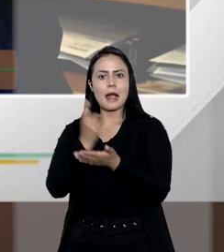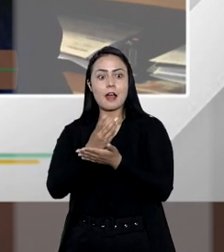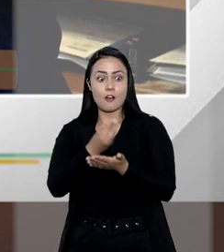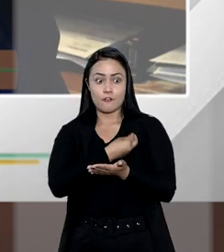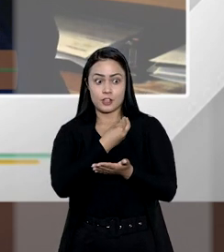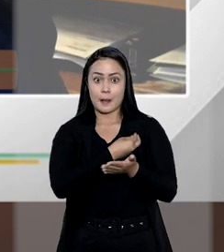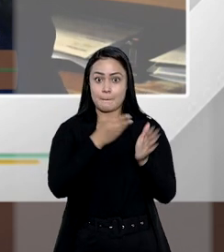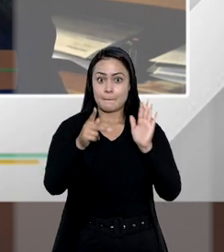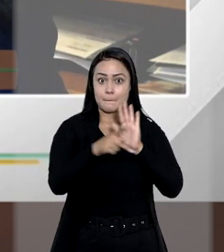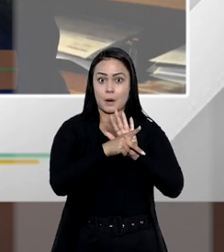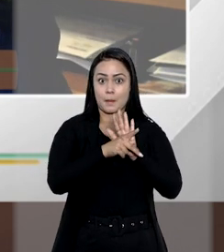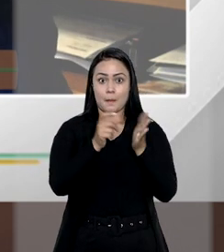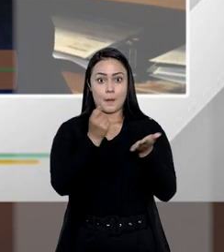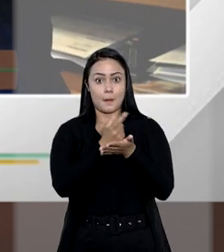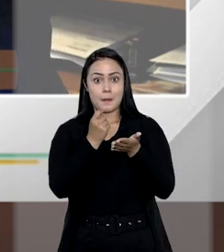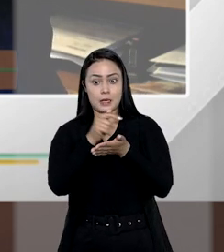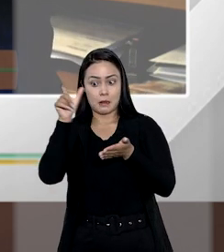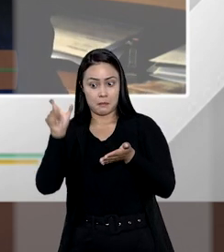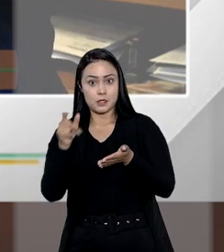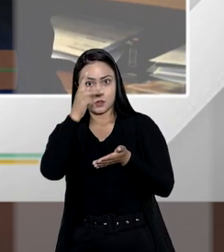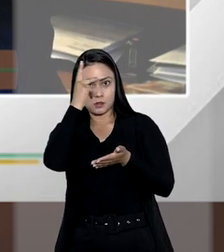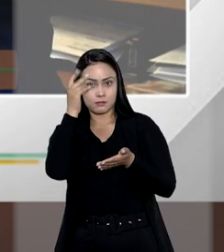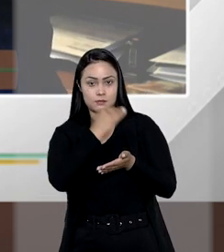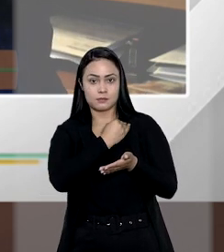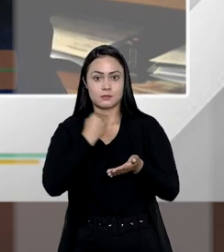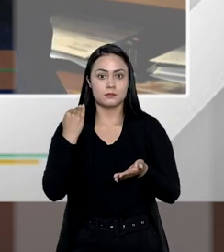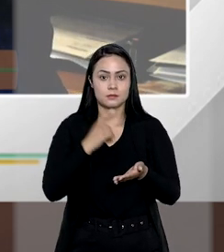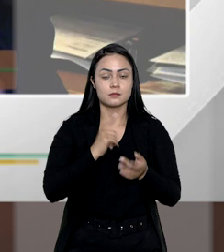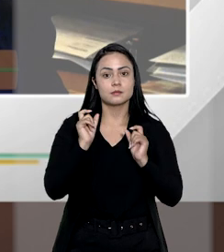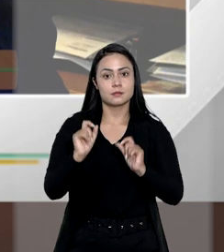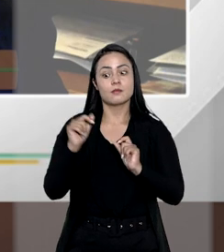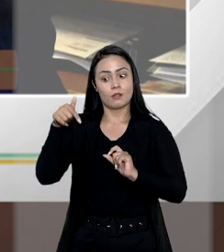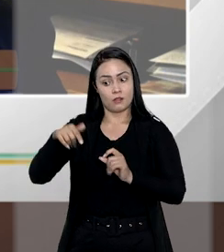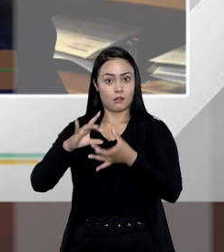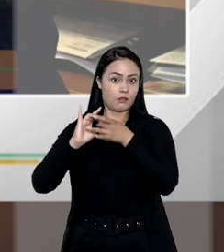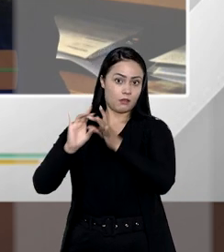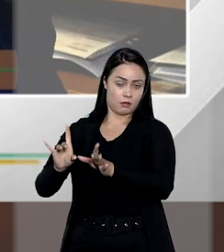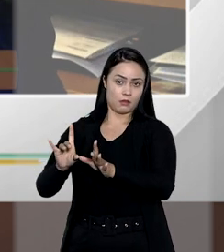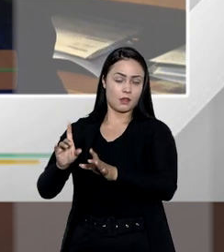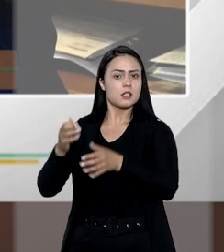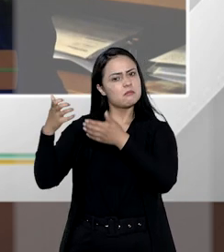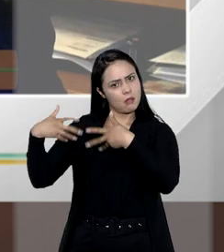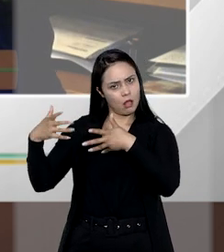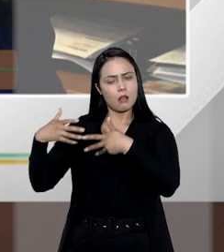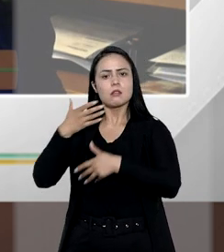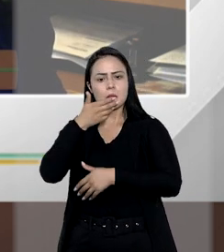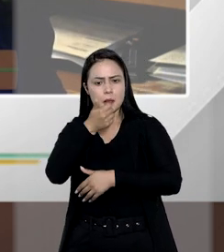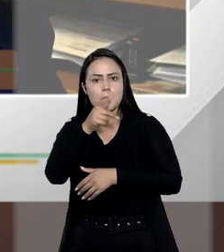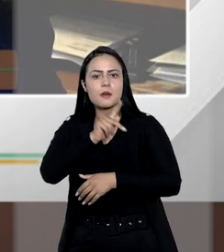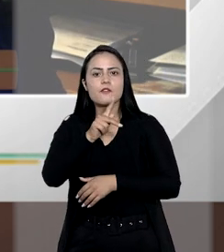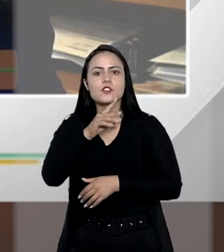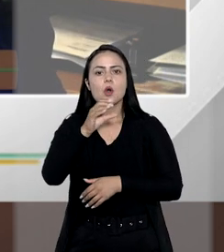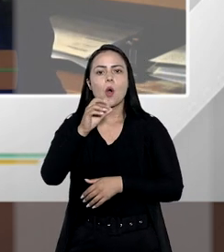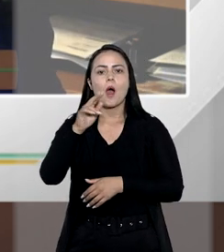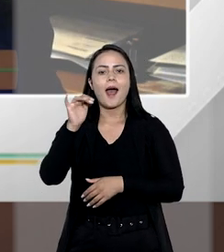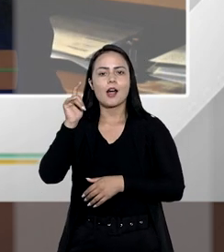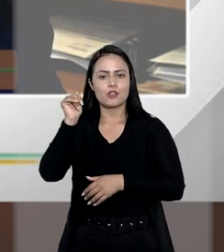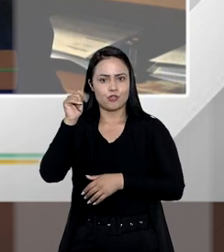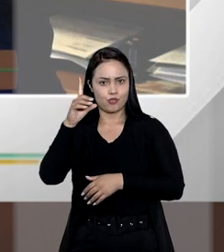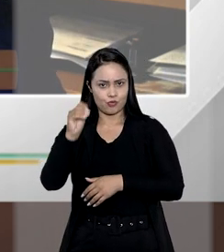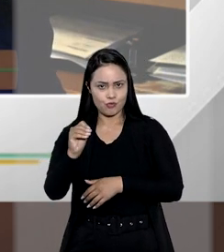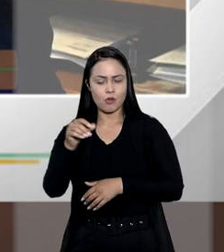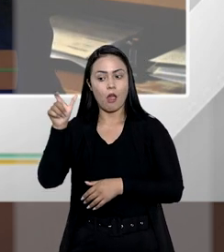própria vida, pelas dívidas do falecido. E essa renúncia, muito bem explicada pelo professor Conrado,